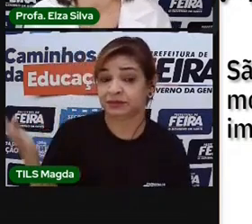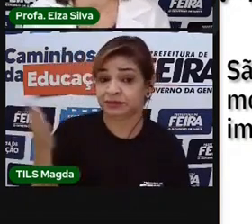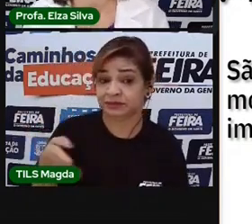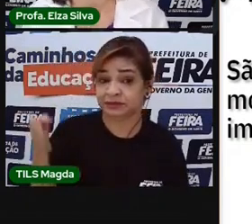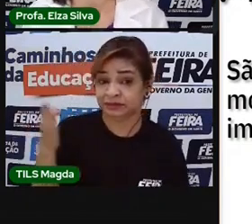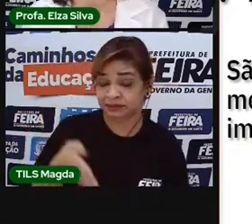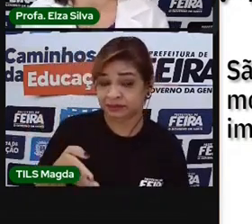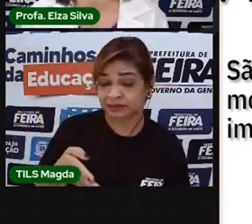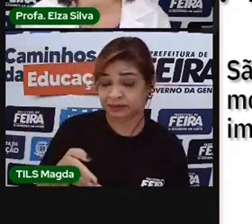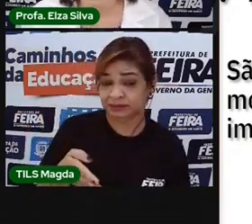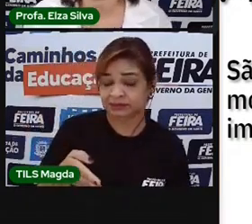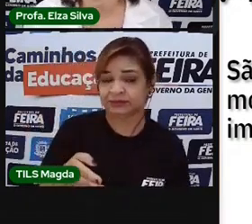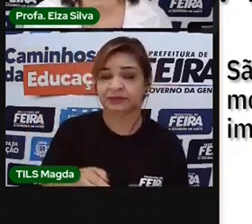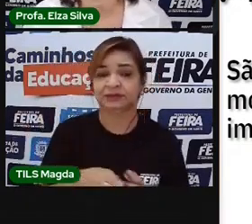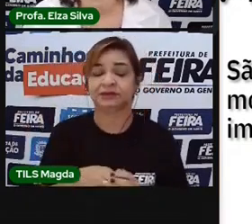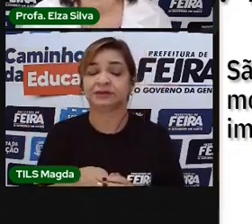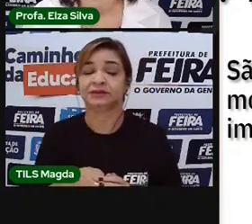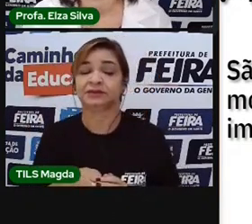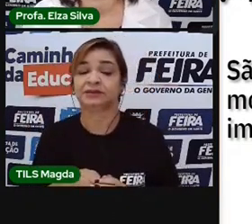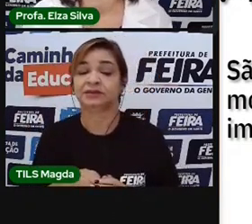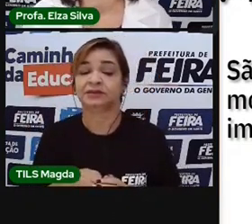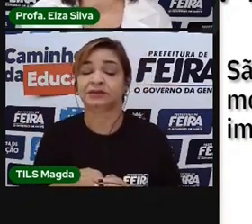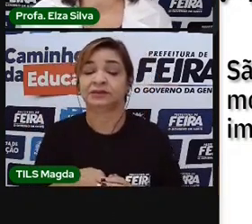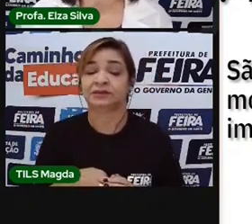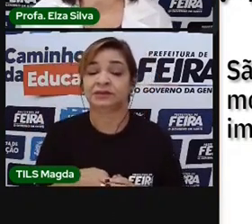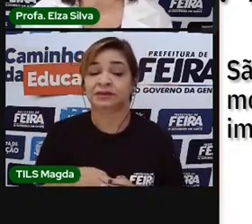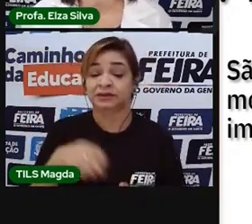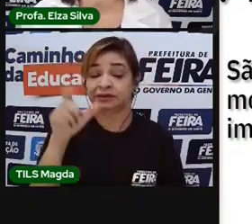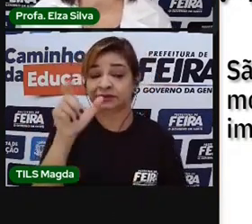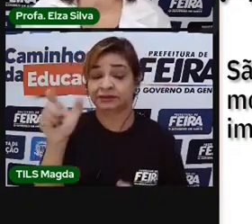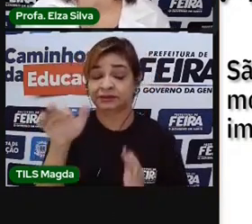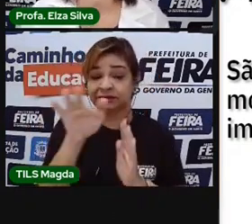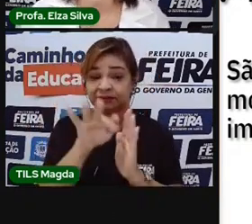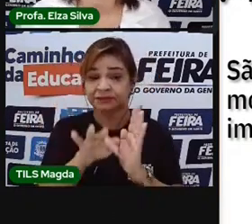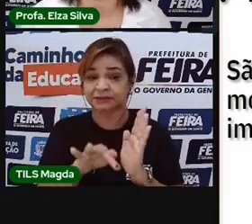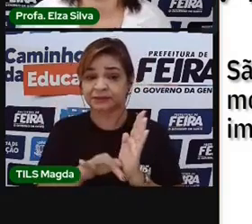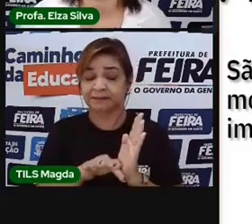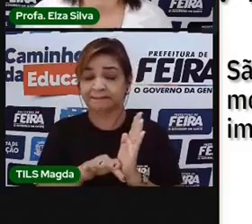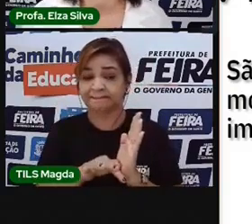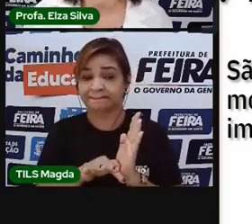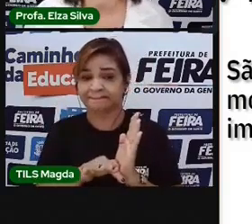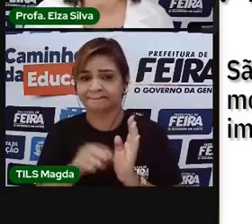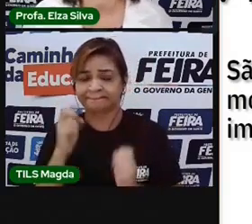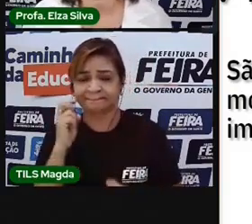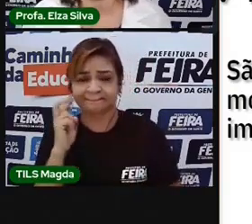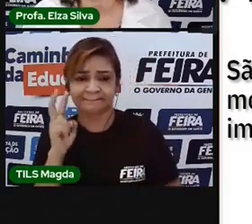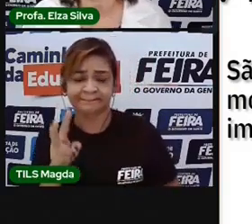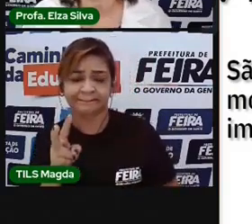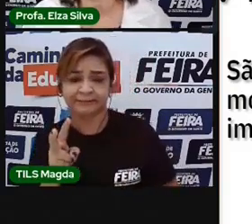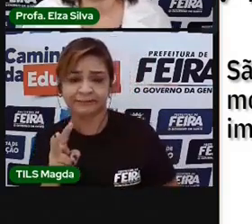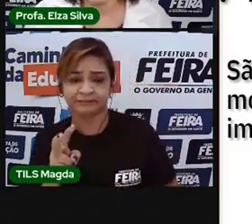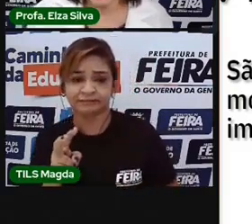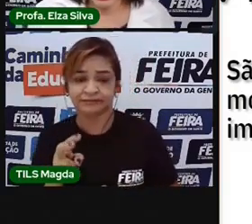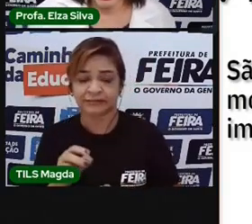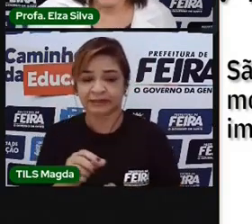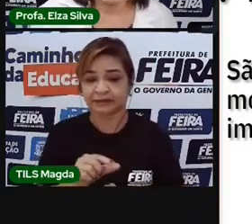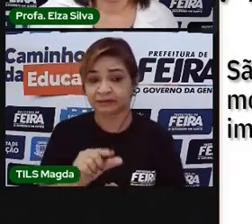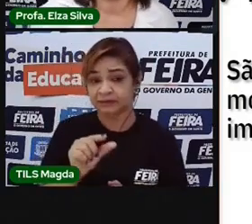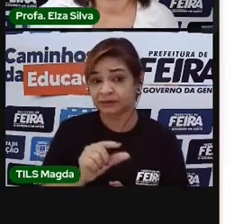dessas palavras no texto serão representadas pelo tamanho e cor da palavra.